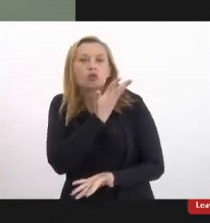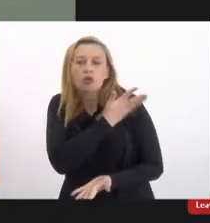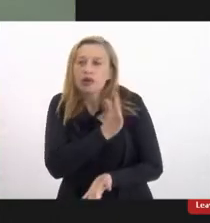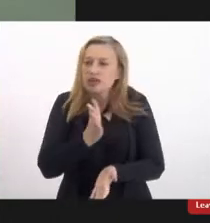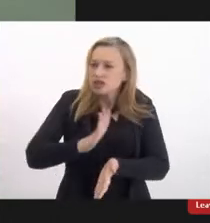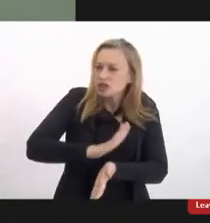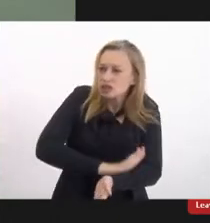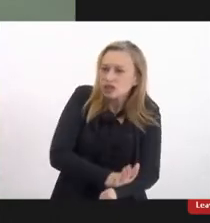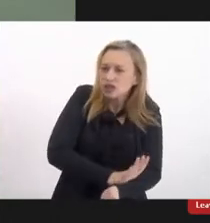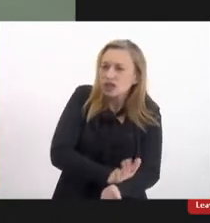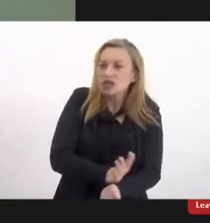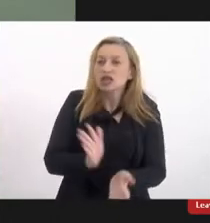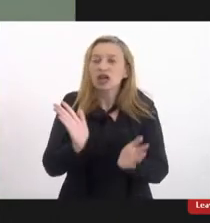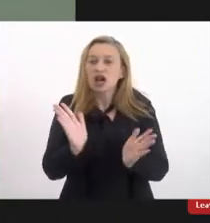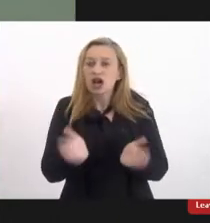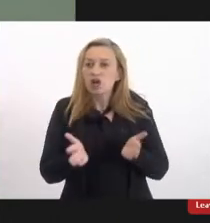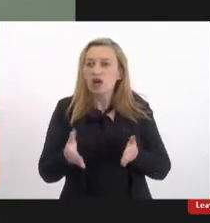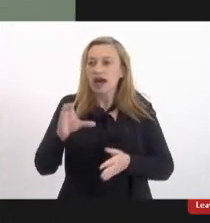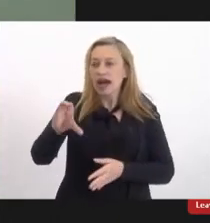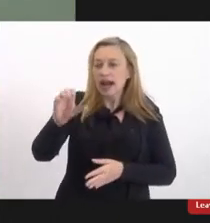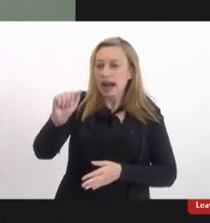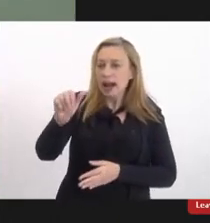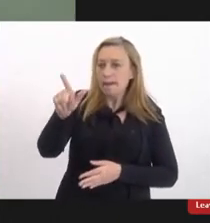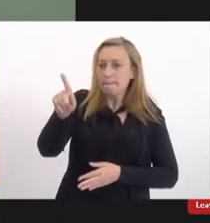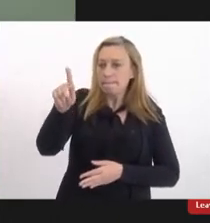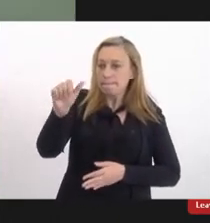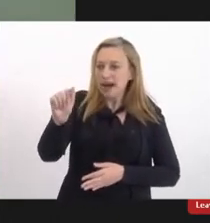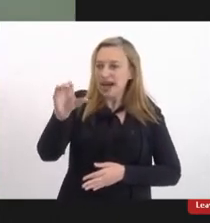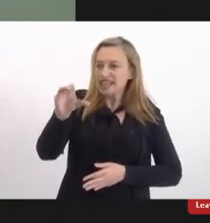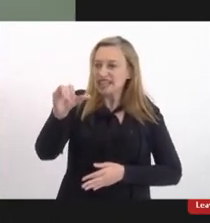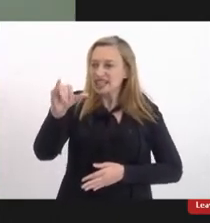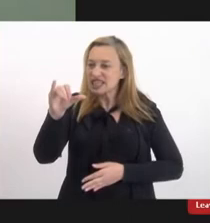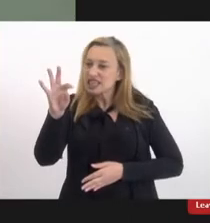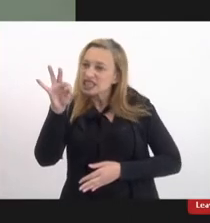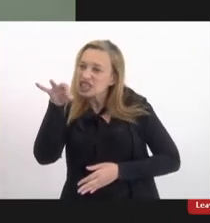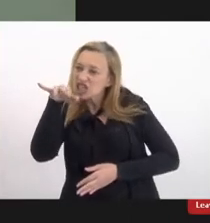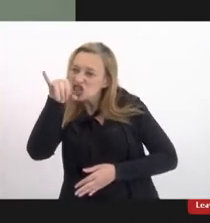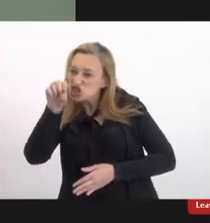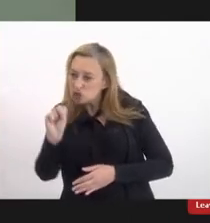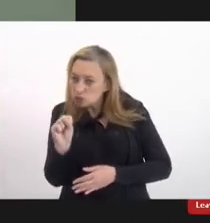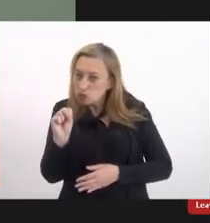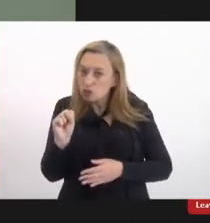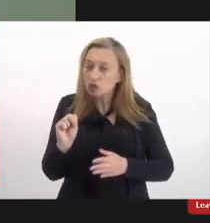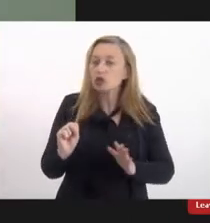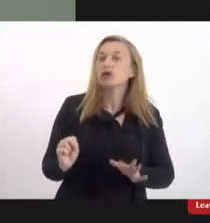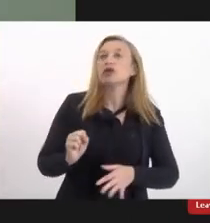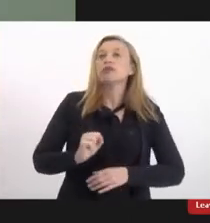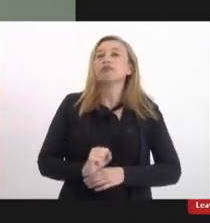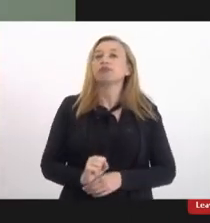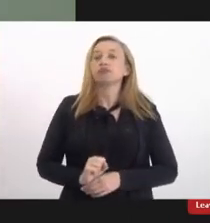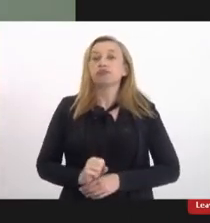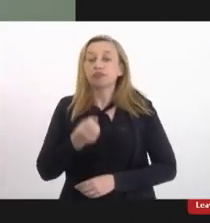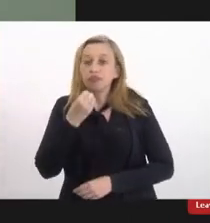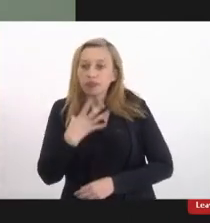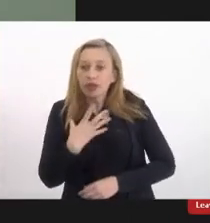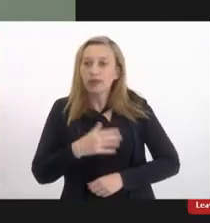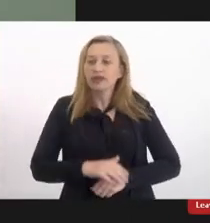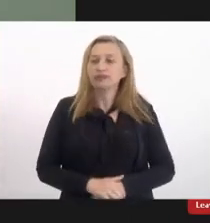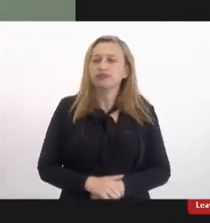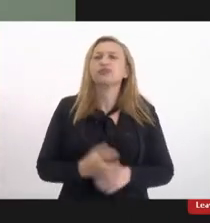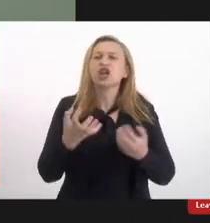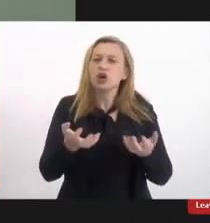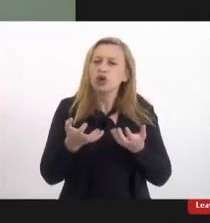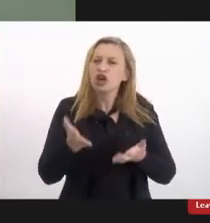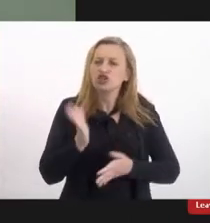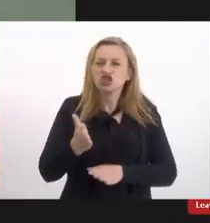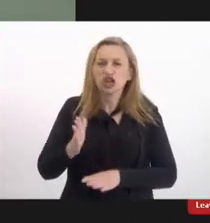agora nós temos o capacitismo e bacana que nós nomeamos porque antes não tinha nome então ninguém sabia bem eu quero